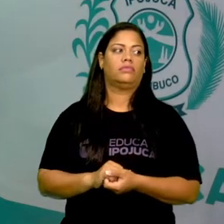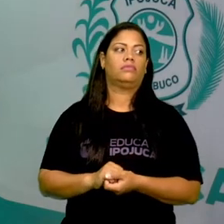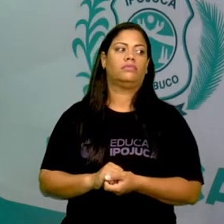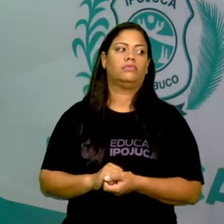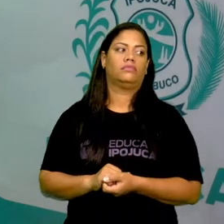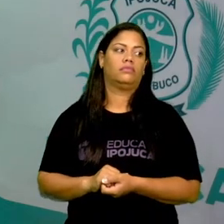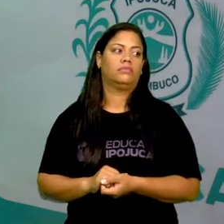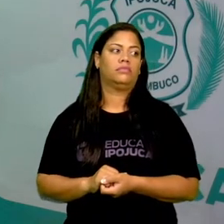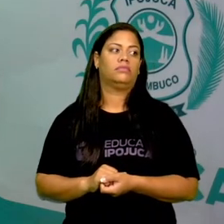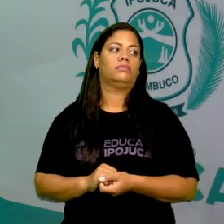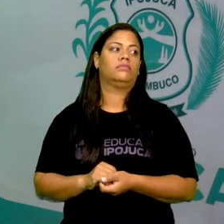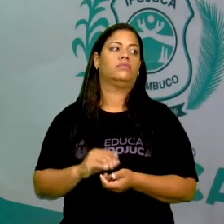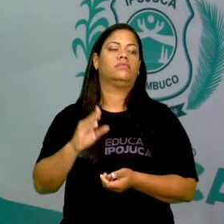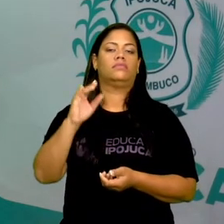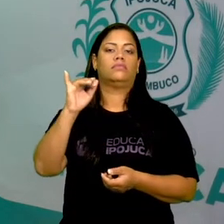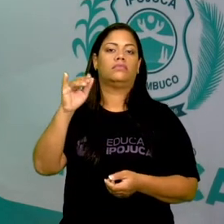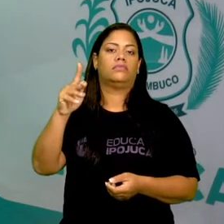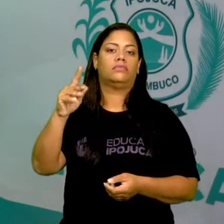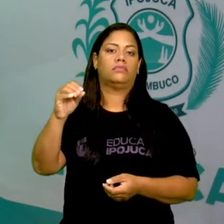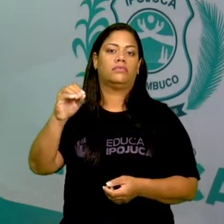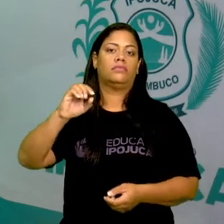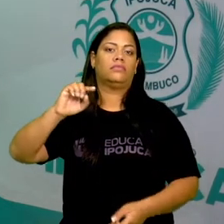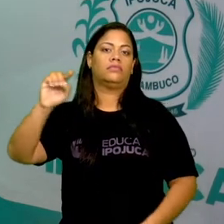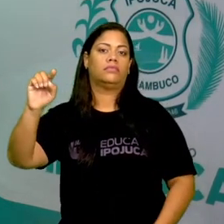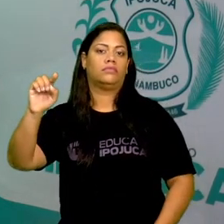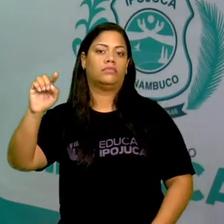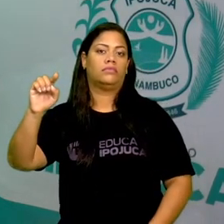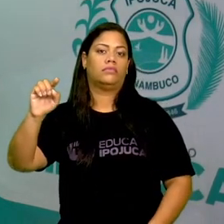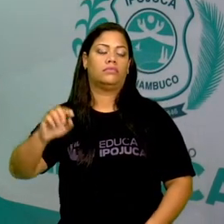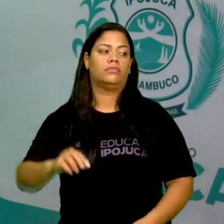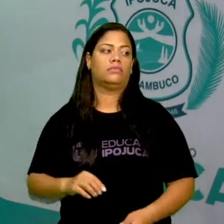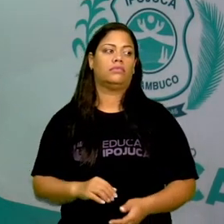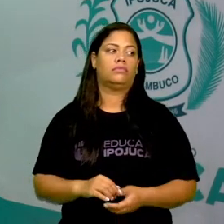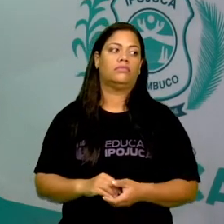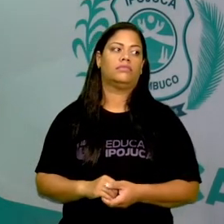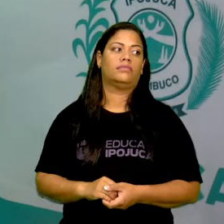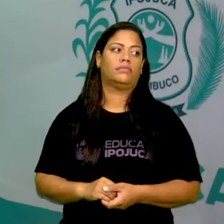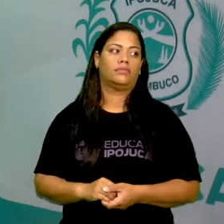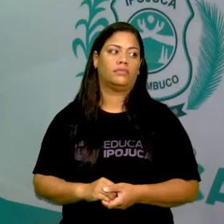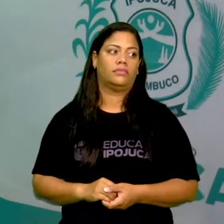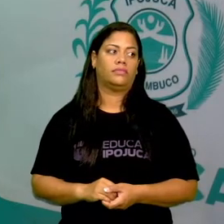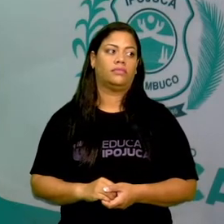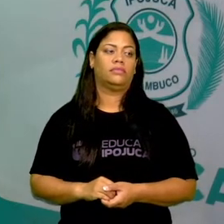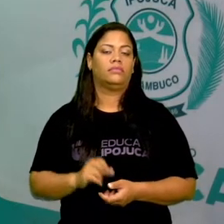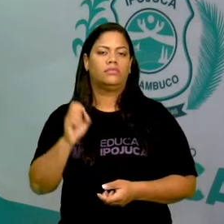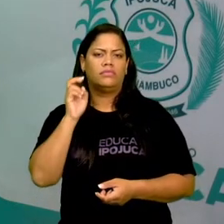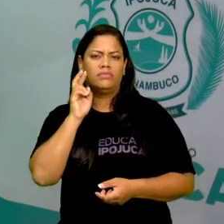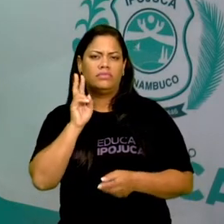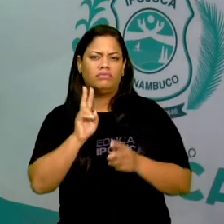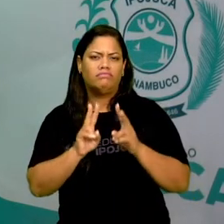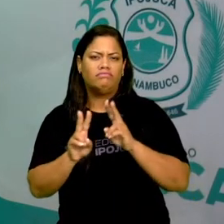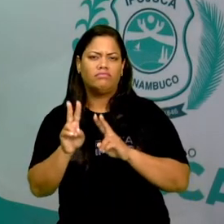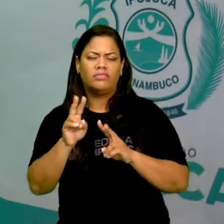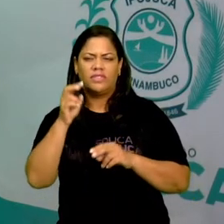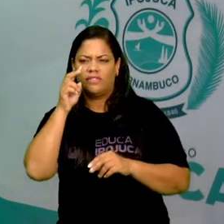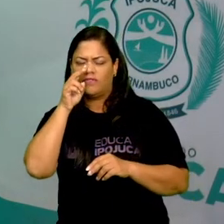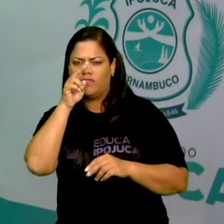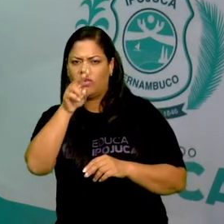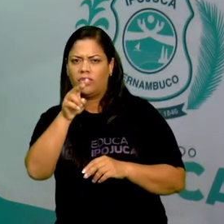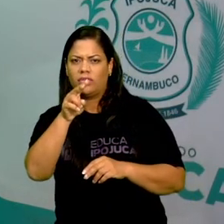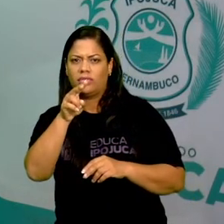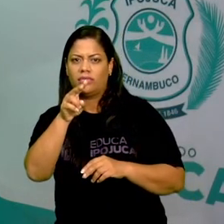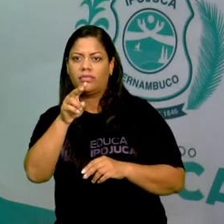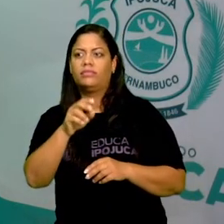Observe aí, Cipó. Então, o tom ao pronunciarmos é mais forte.